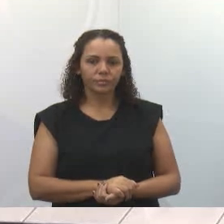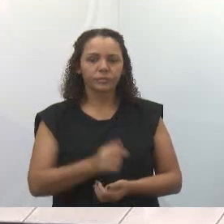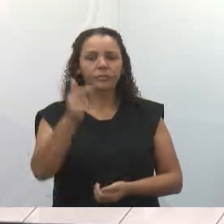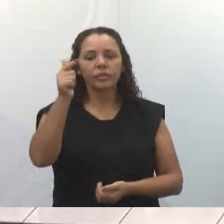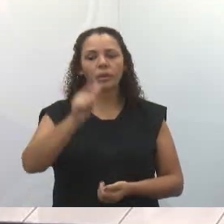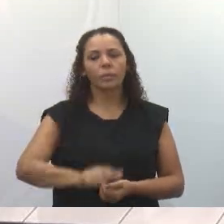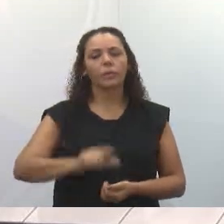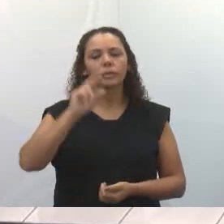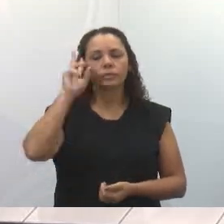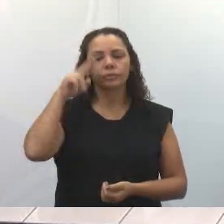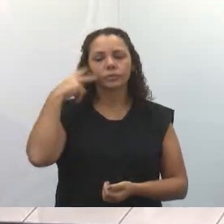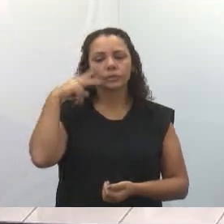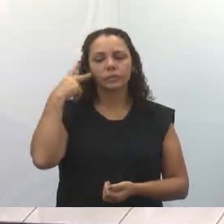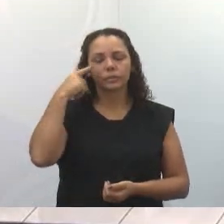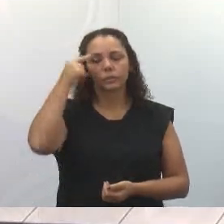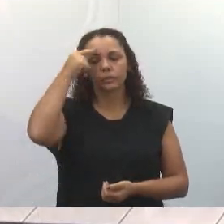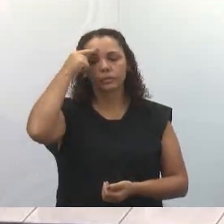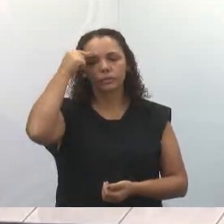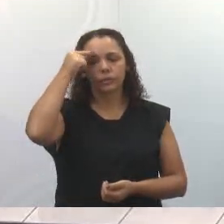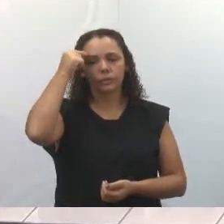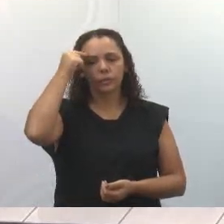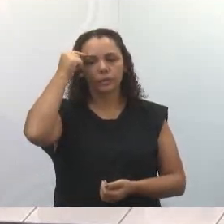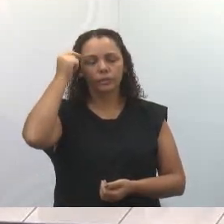Próximo, Edgar Sasaki.